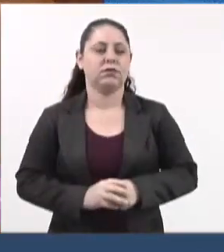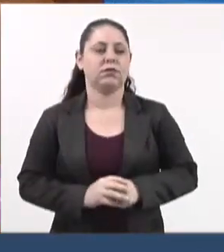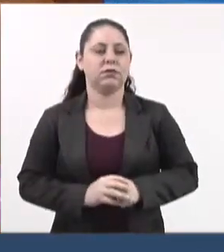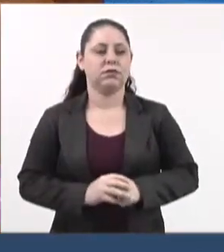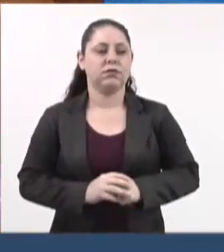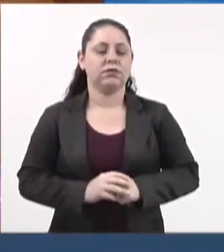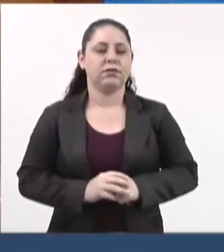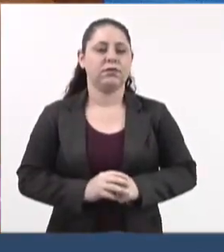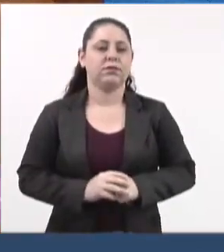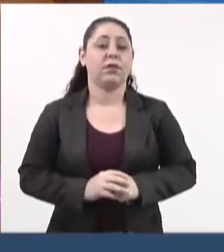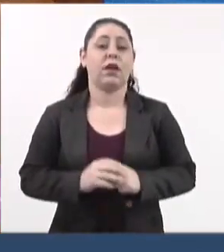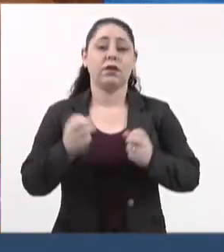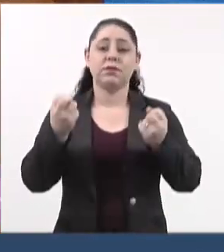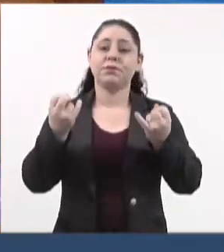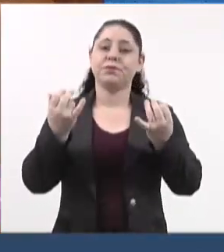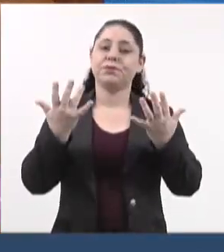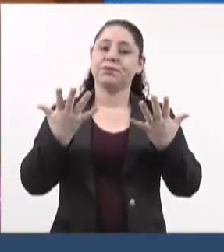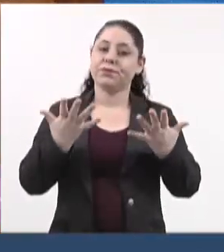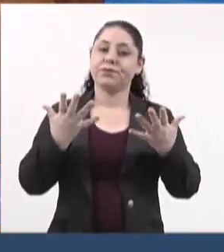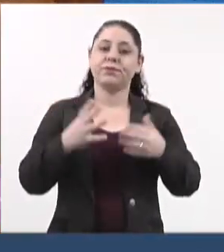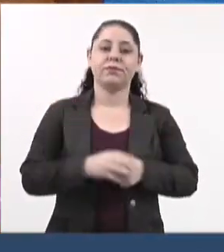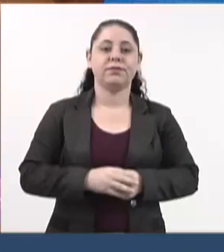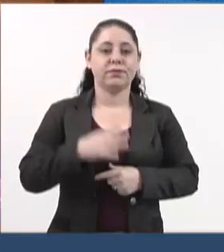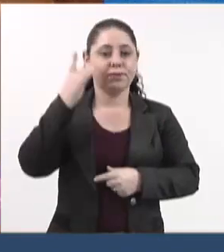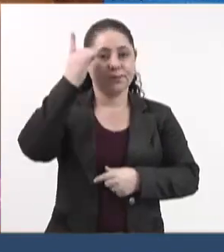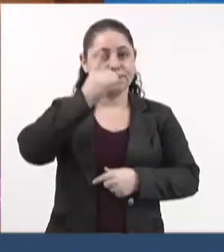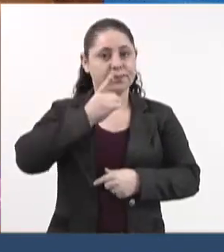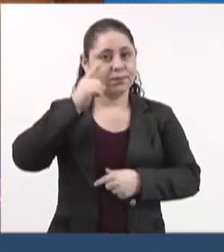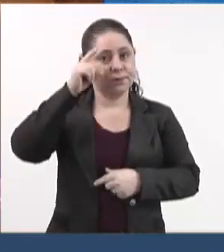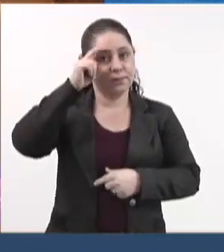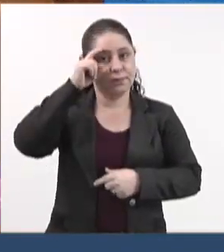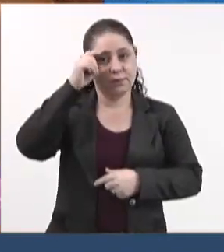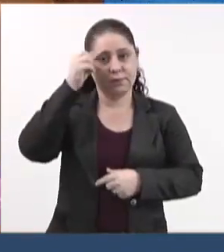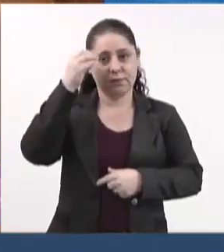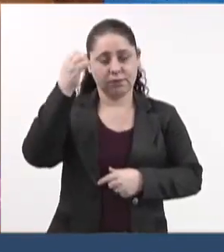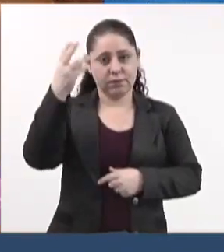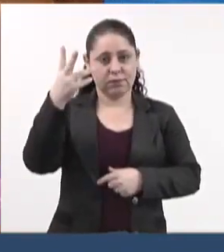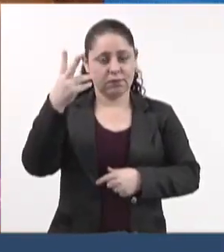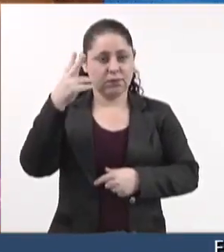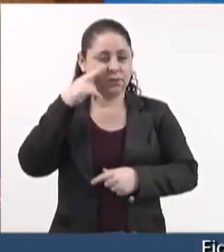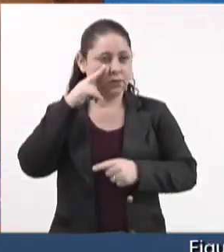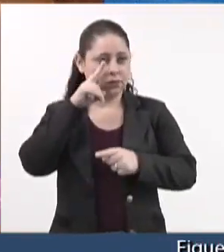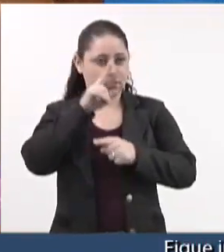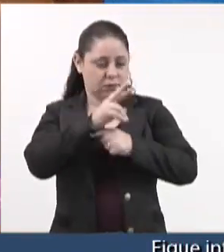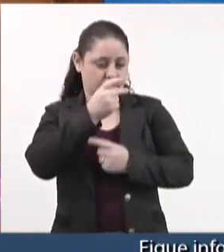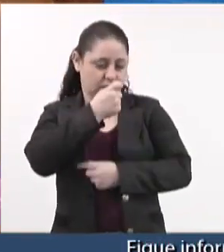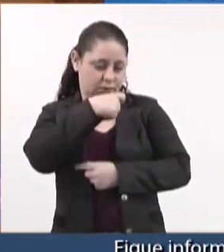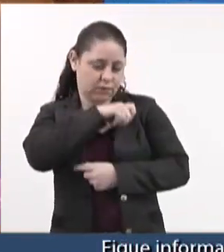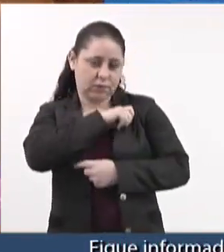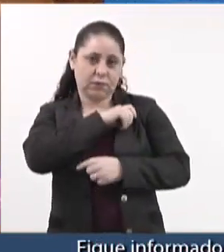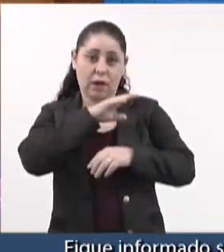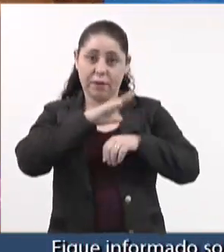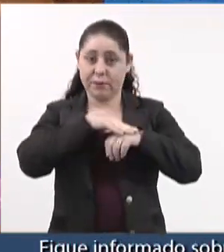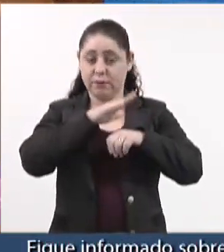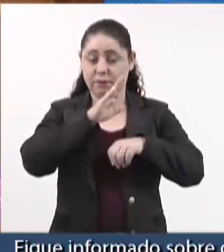e explicar, deputado Pedro Oceano Neto, que fiscalização demais,